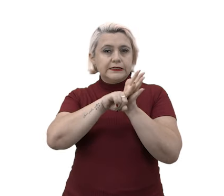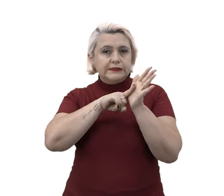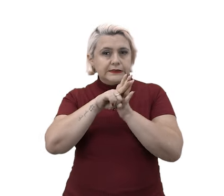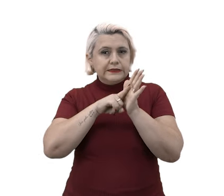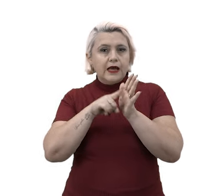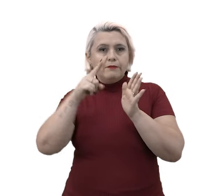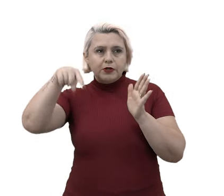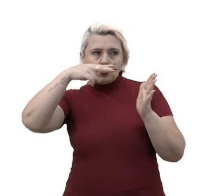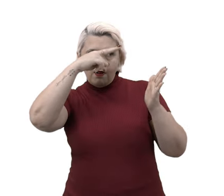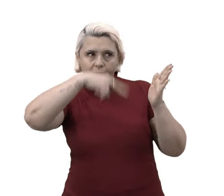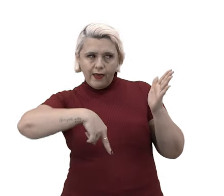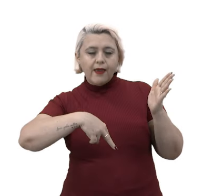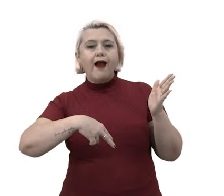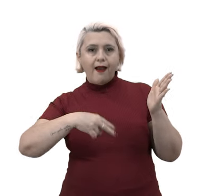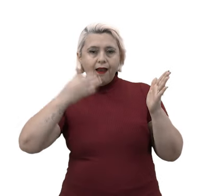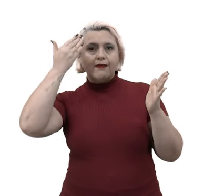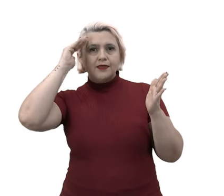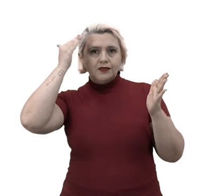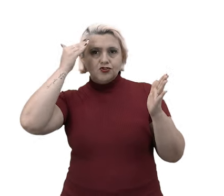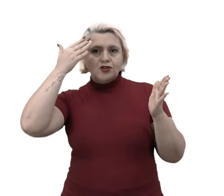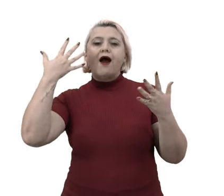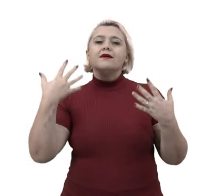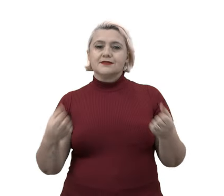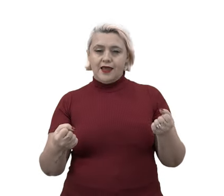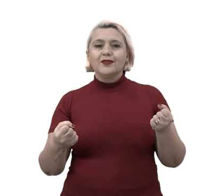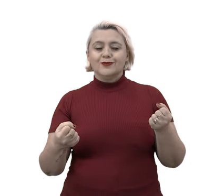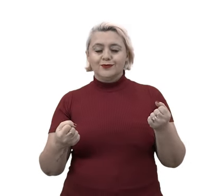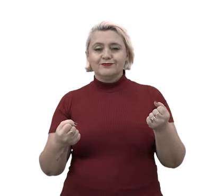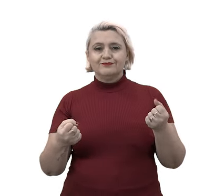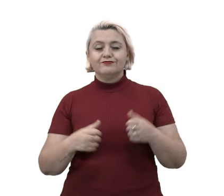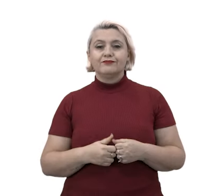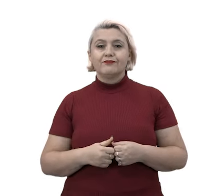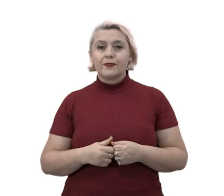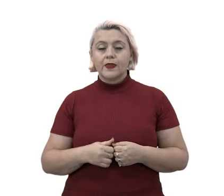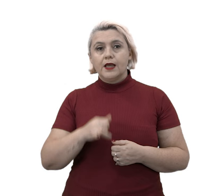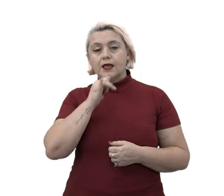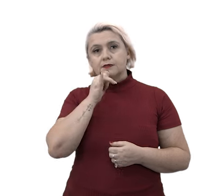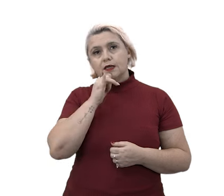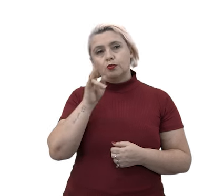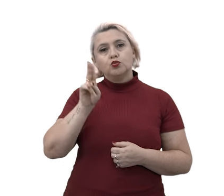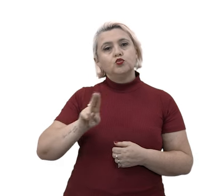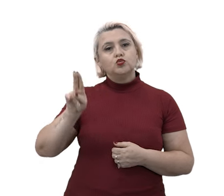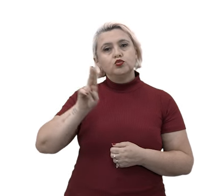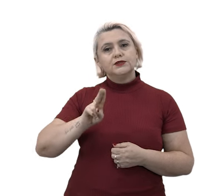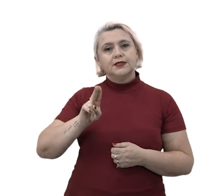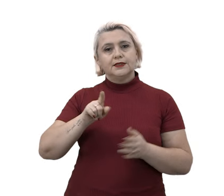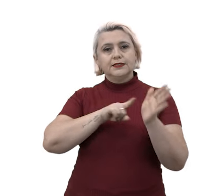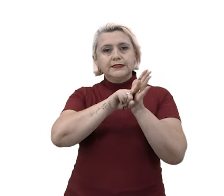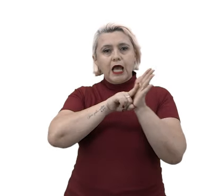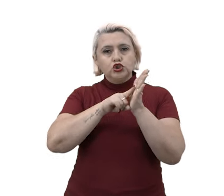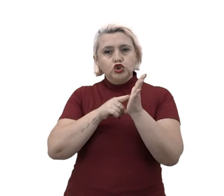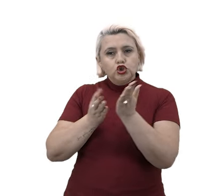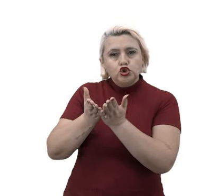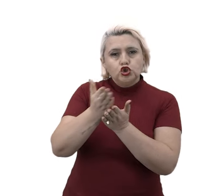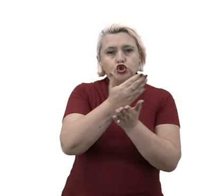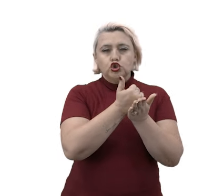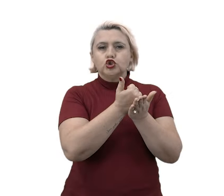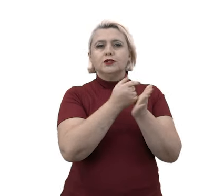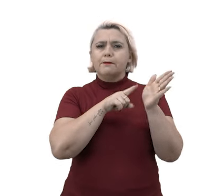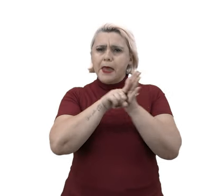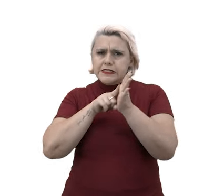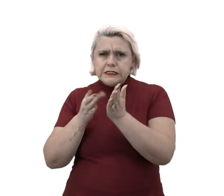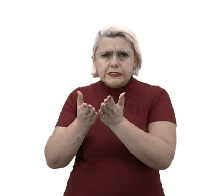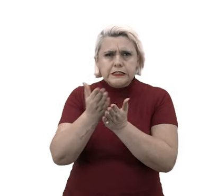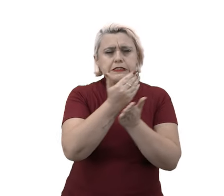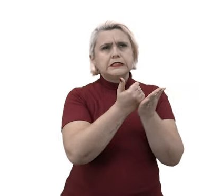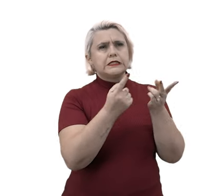o leitor a admitir e aceitar uma tese. Normalmente, são, quando a gente usa, né, dados estatísticos,